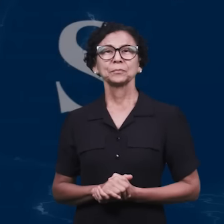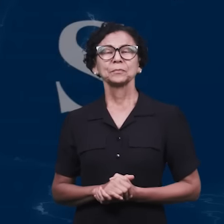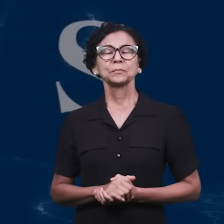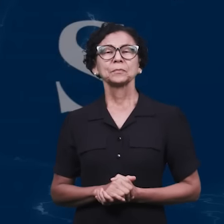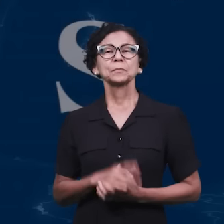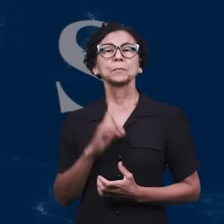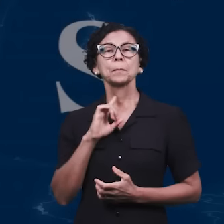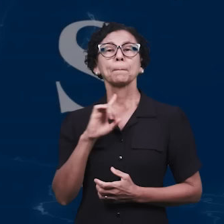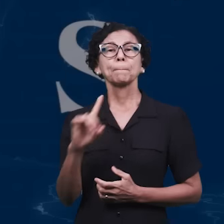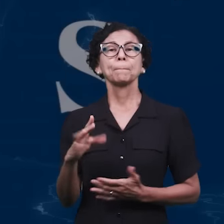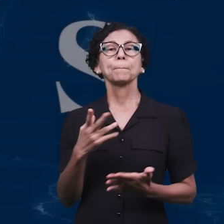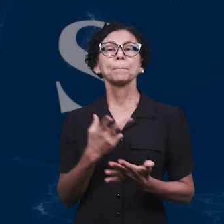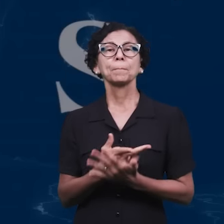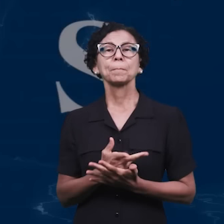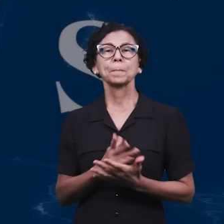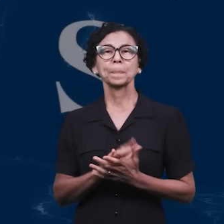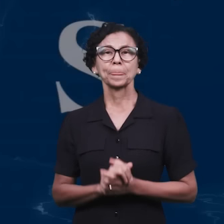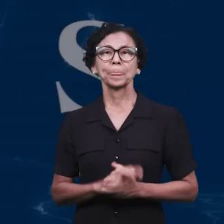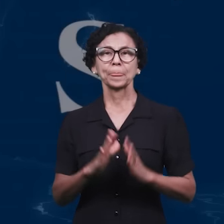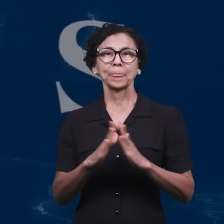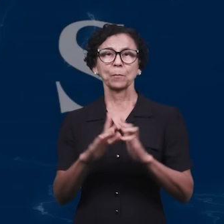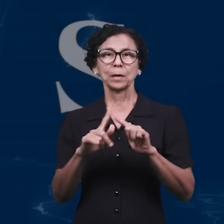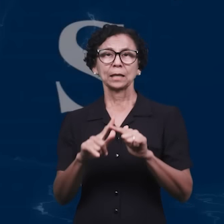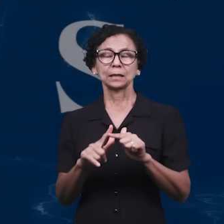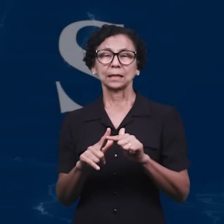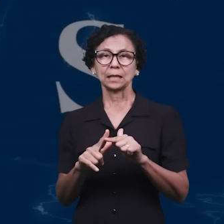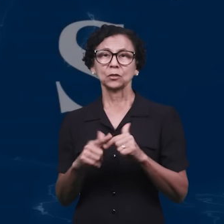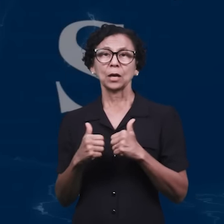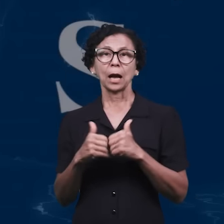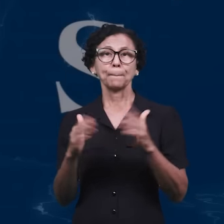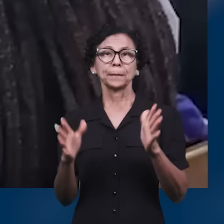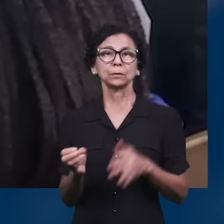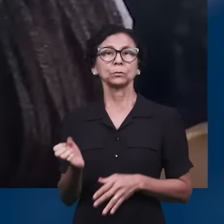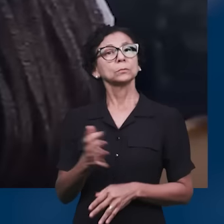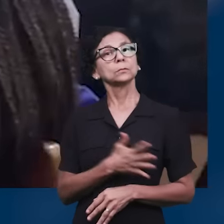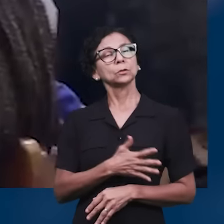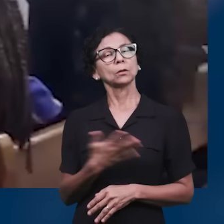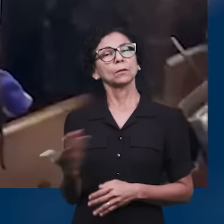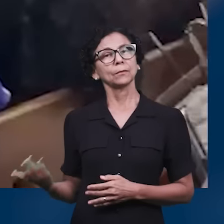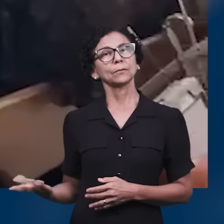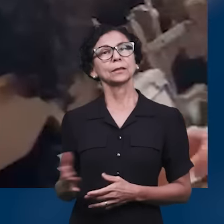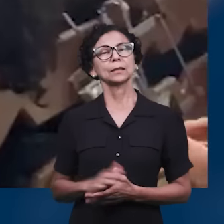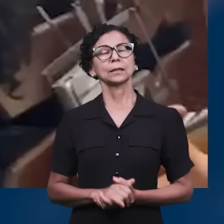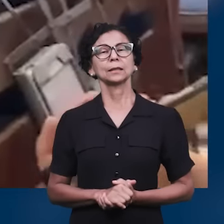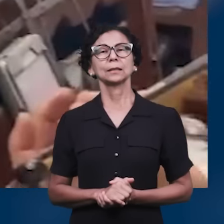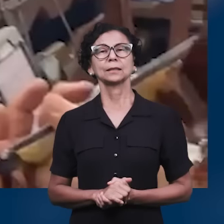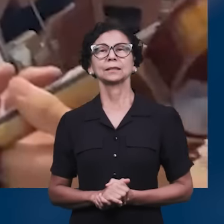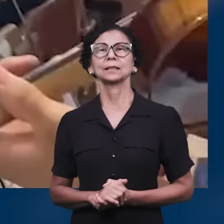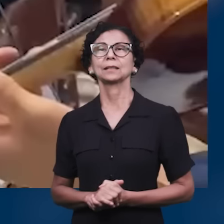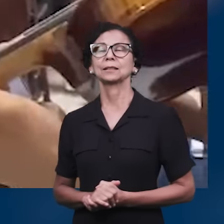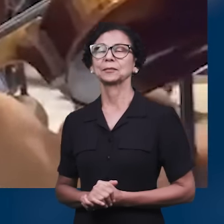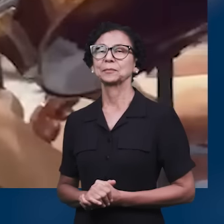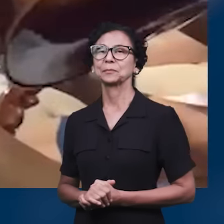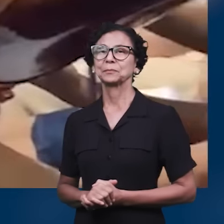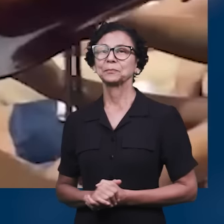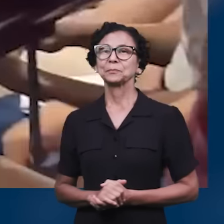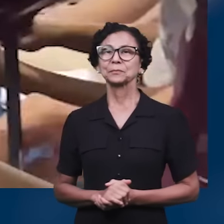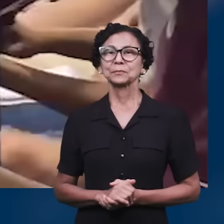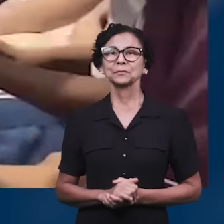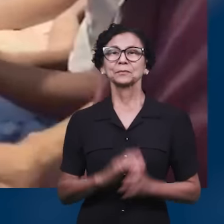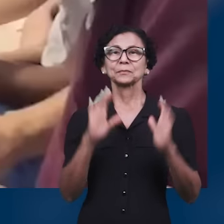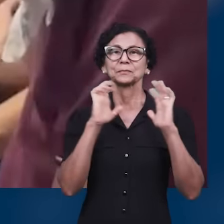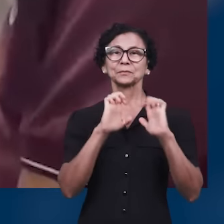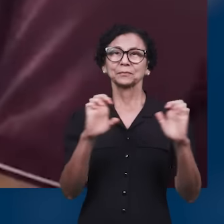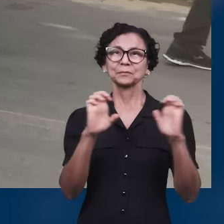pois lá ocorreu a consagração de um novo salão naquela cidade e juntamente os irmãos realizaram uma